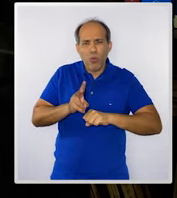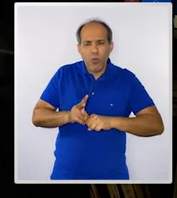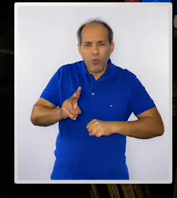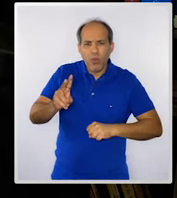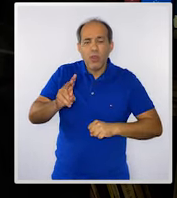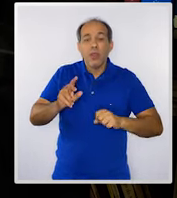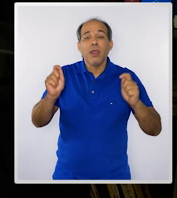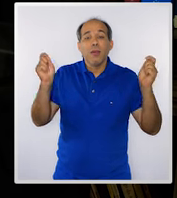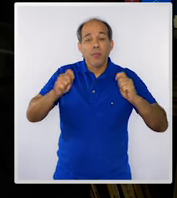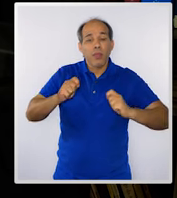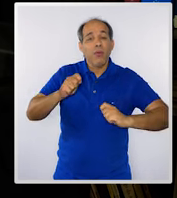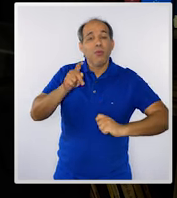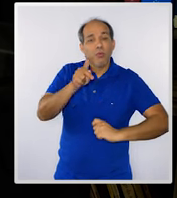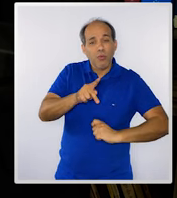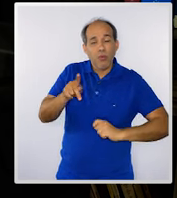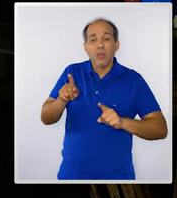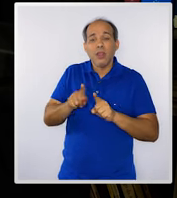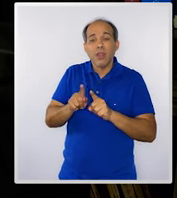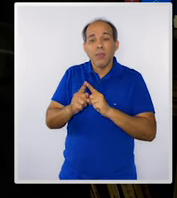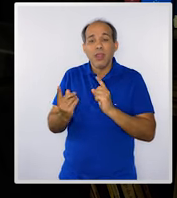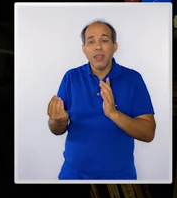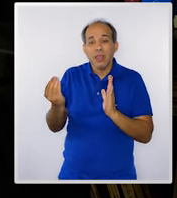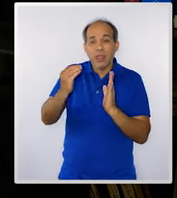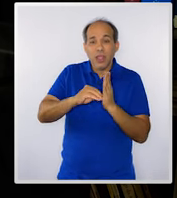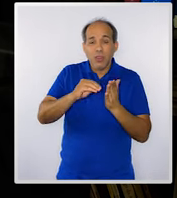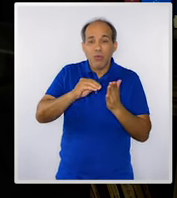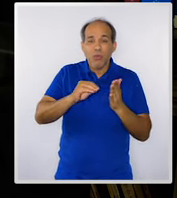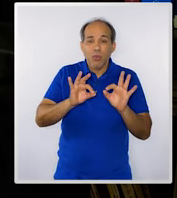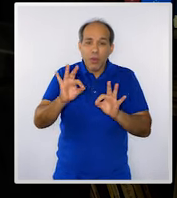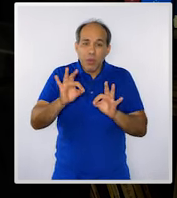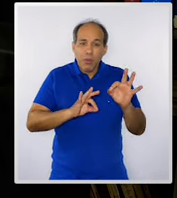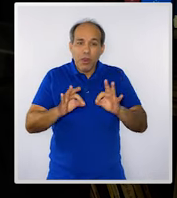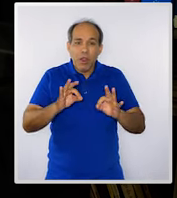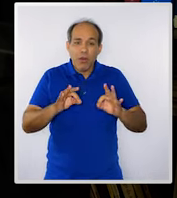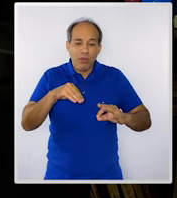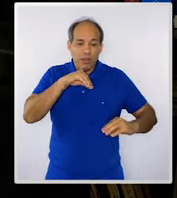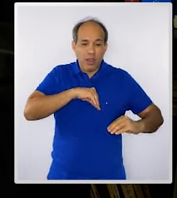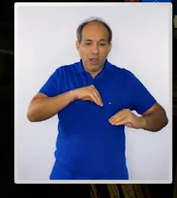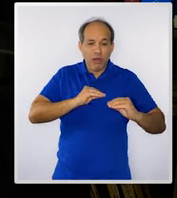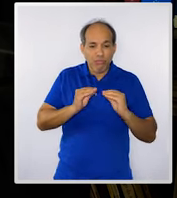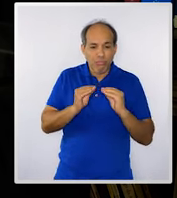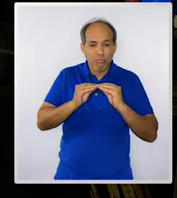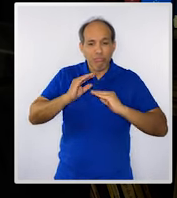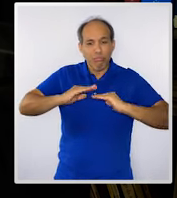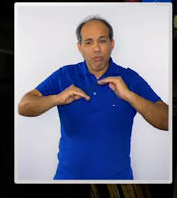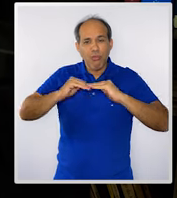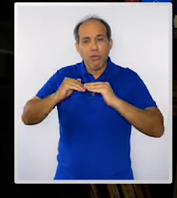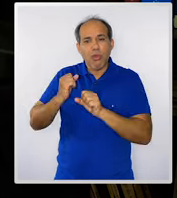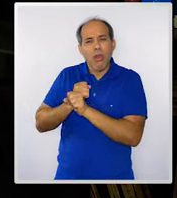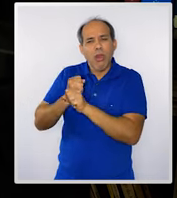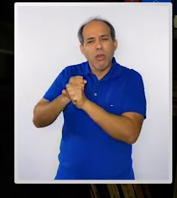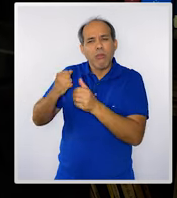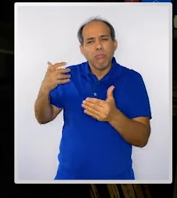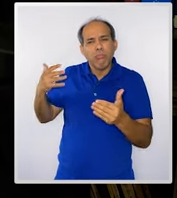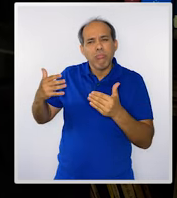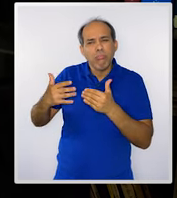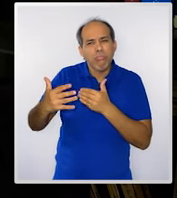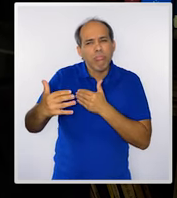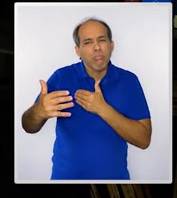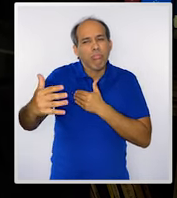capacitação dos professores, inclusive, no plano de cargos e carreiras, nós vamos colocar que aqueles que tiverem as